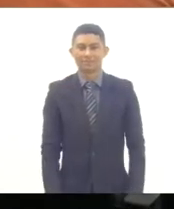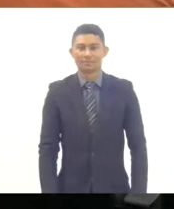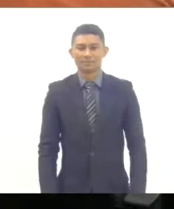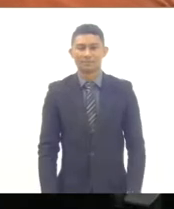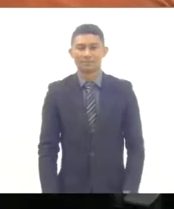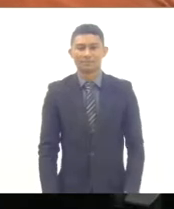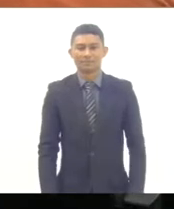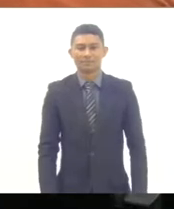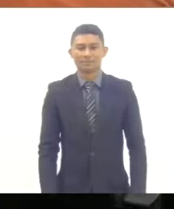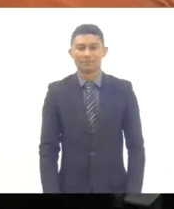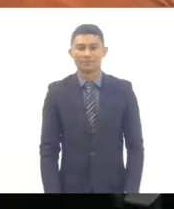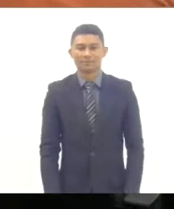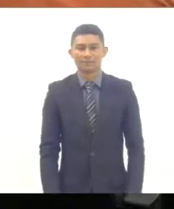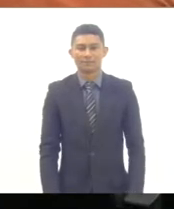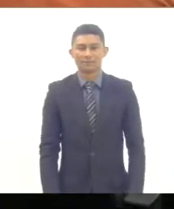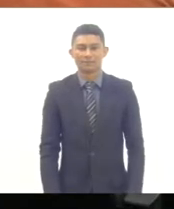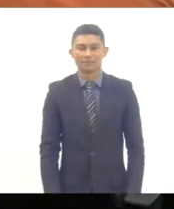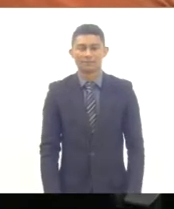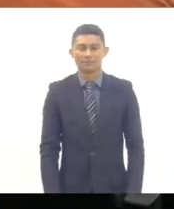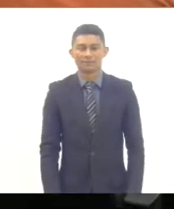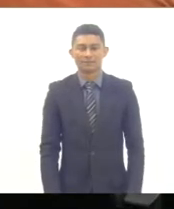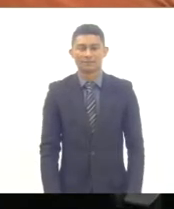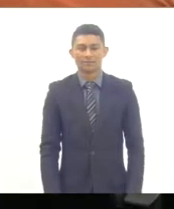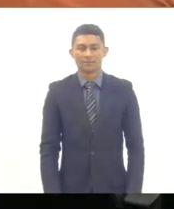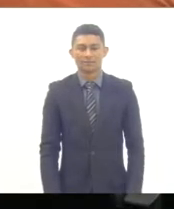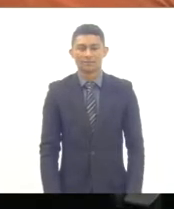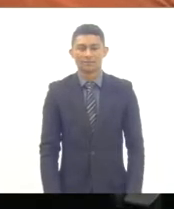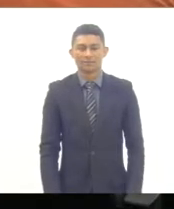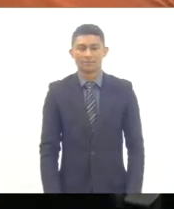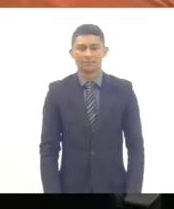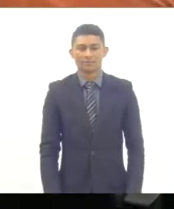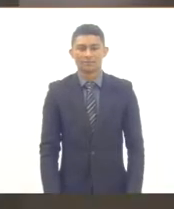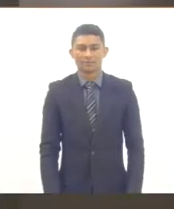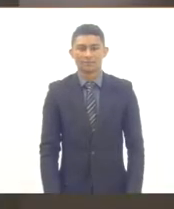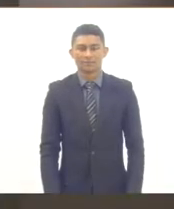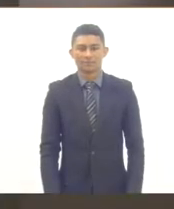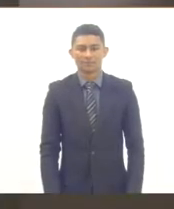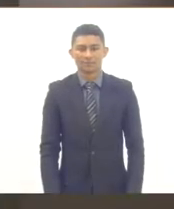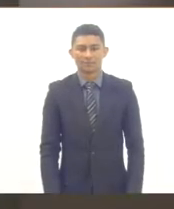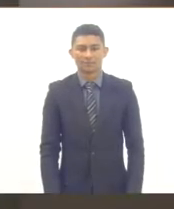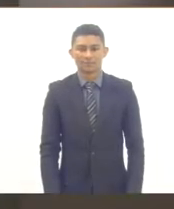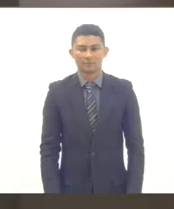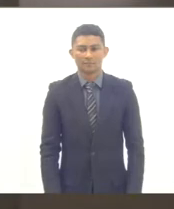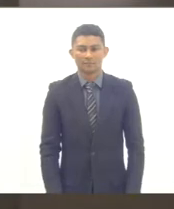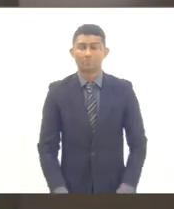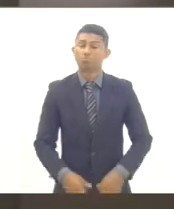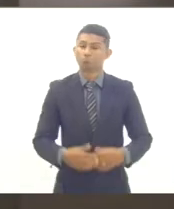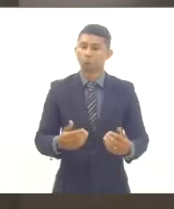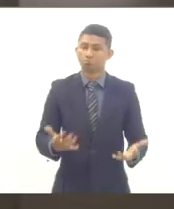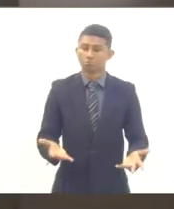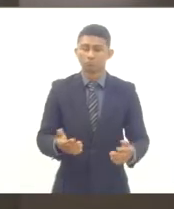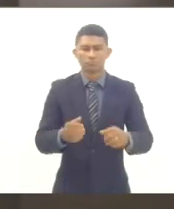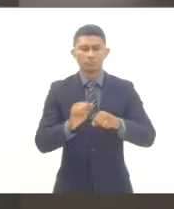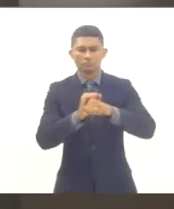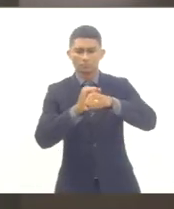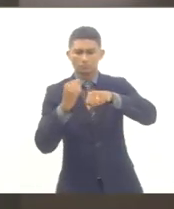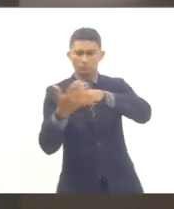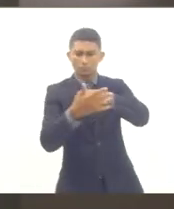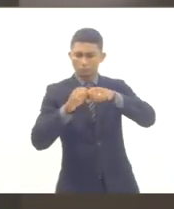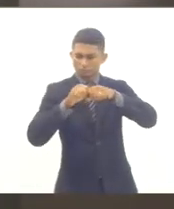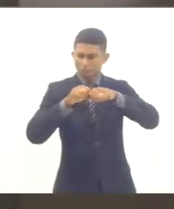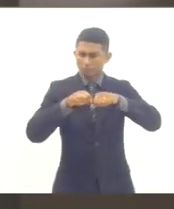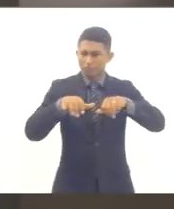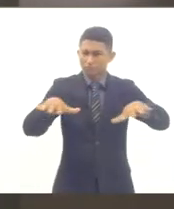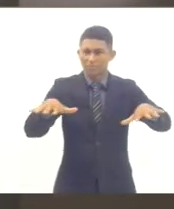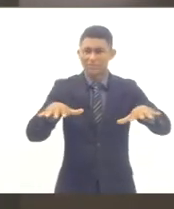Milhões de estudantes ficaram sem acesso à educação de qualidade nos últimos anos por causa da pandemia de Covid-19. Mesmo com